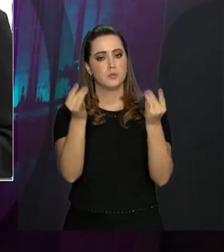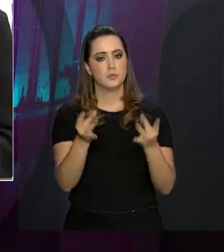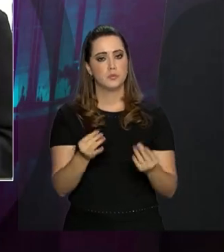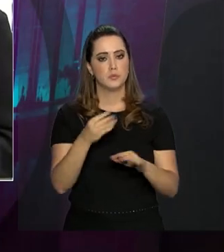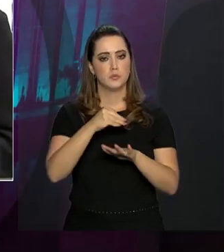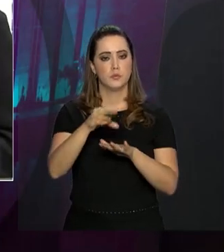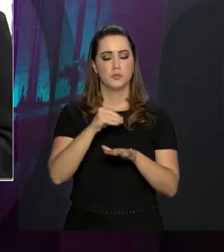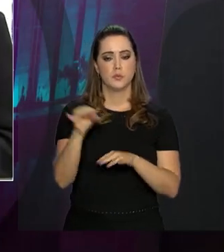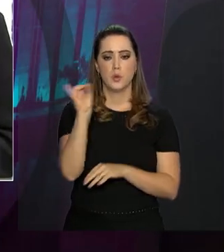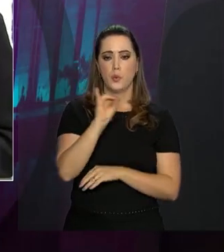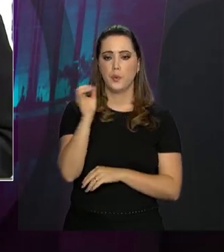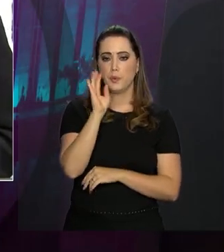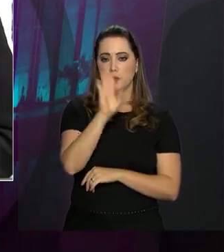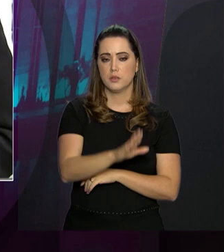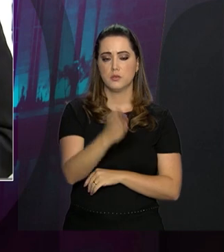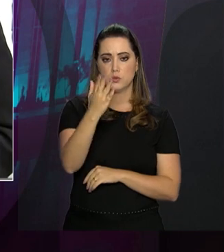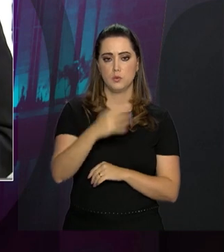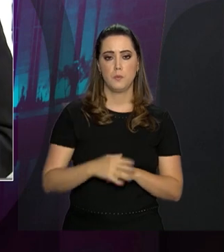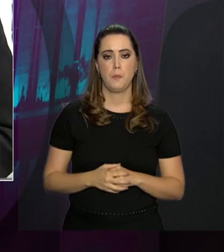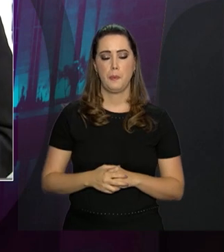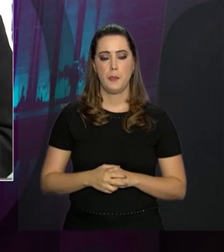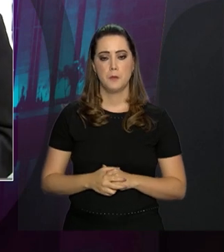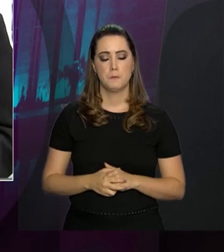informações. Boa tarde, Maurício.